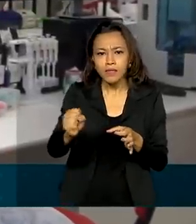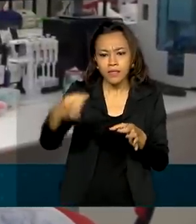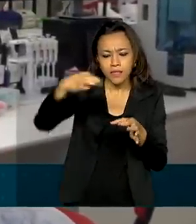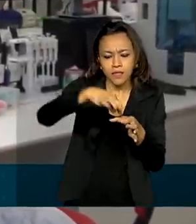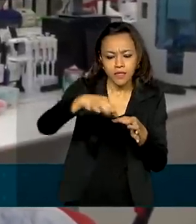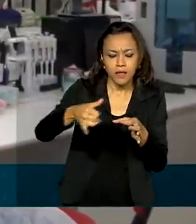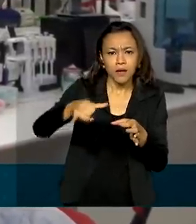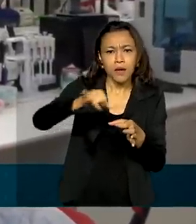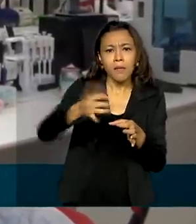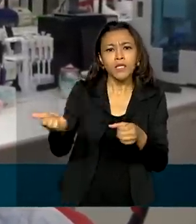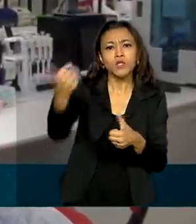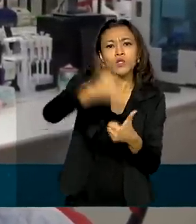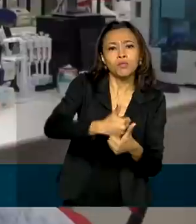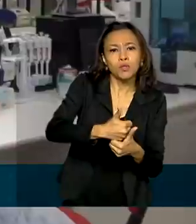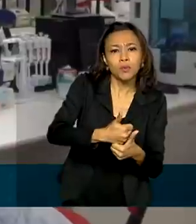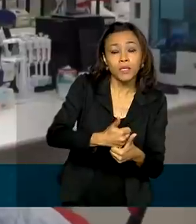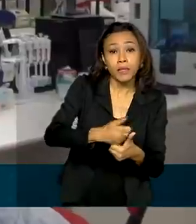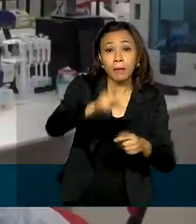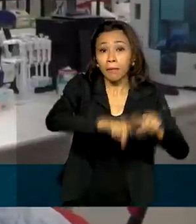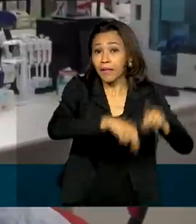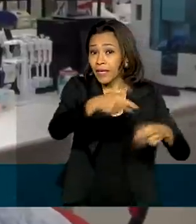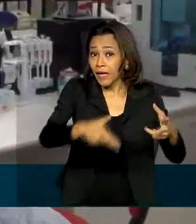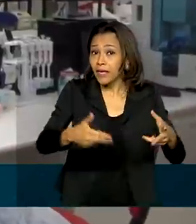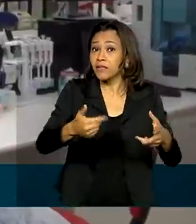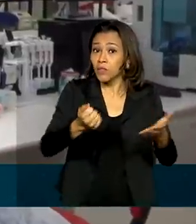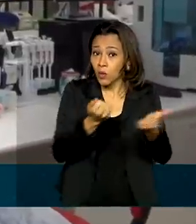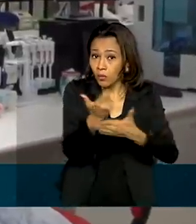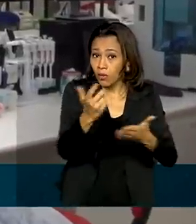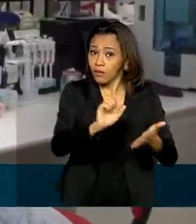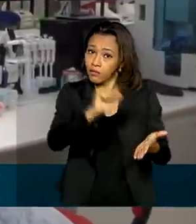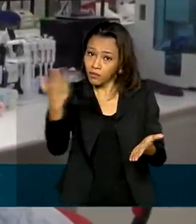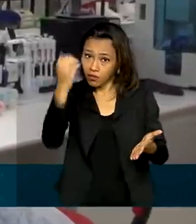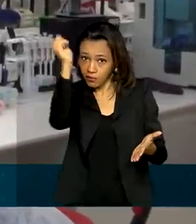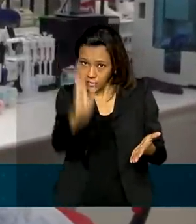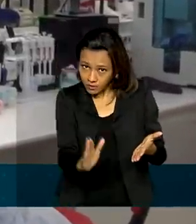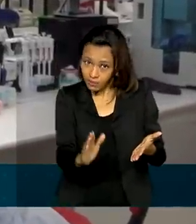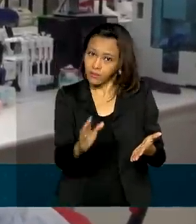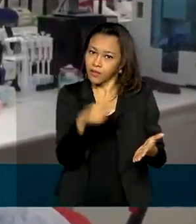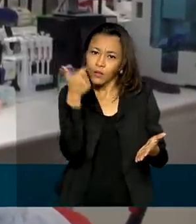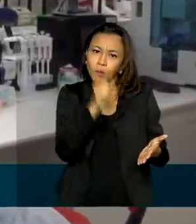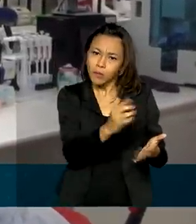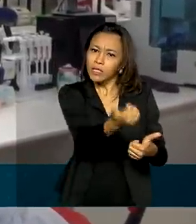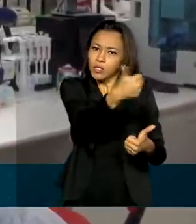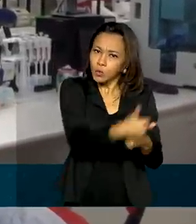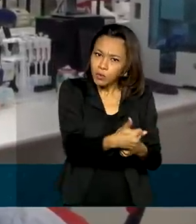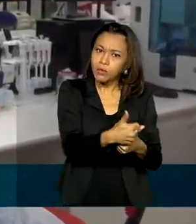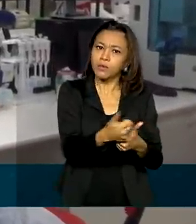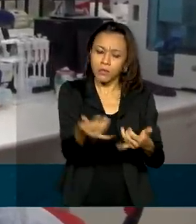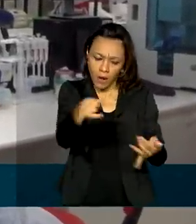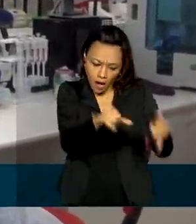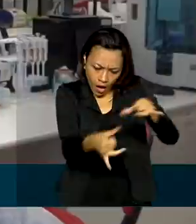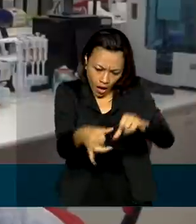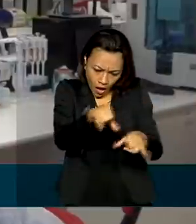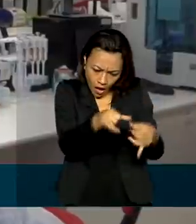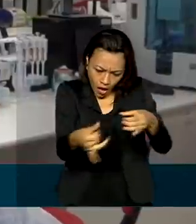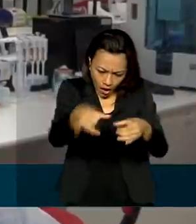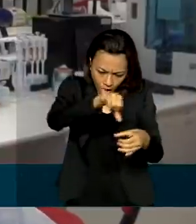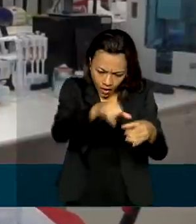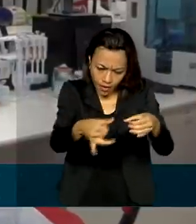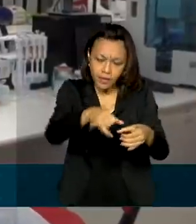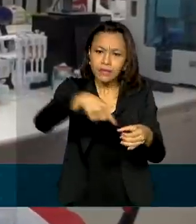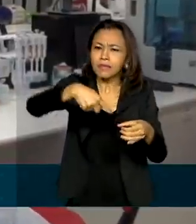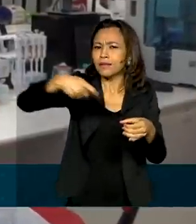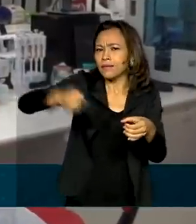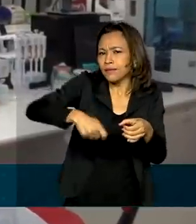produtos importados. Dessa maneira, a gente consegue garantir que esse teste pode ser